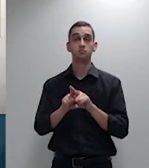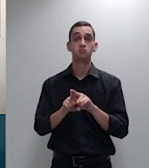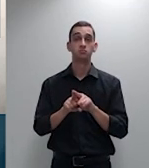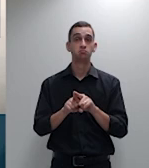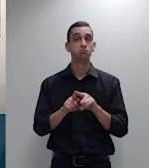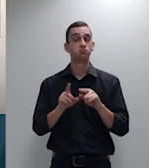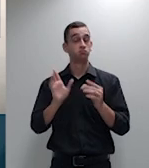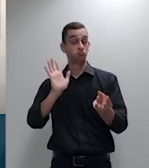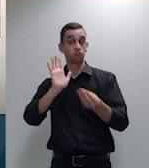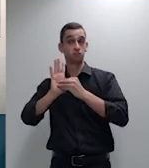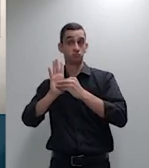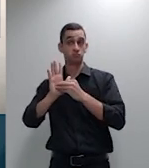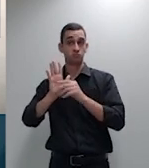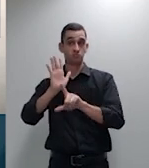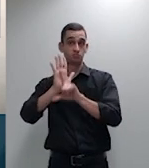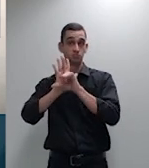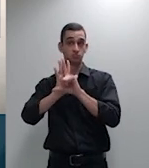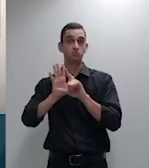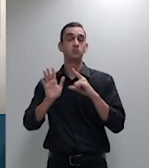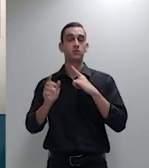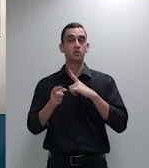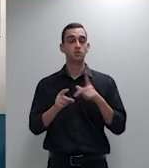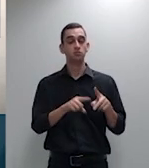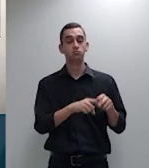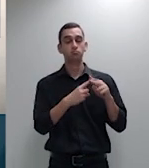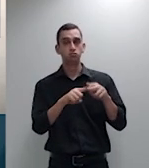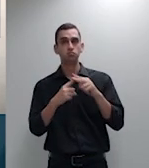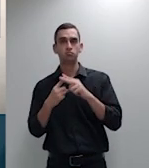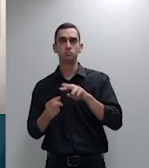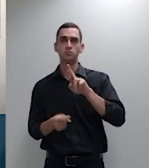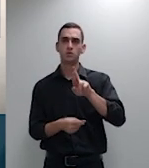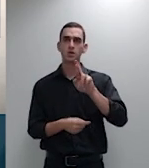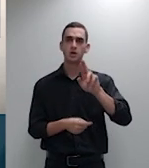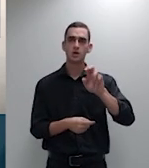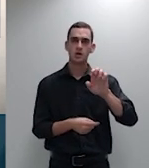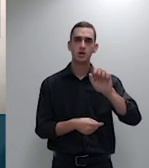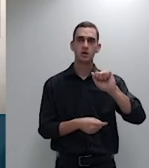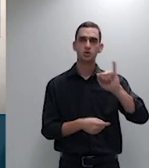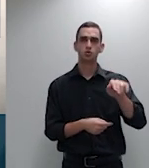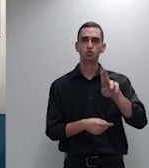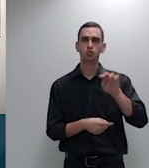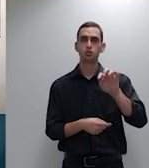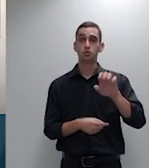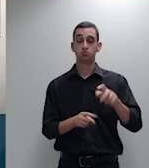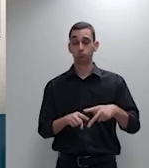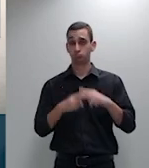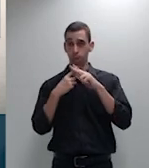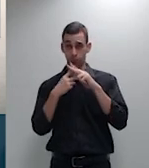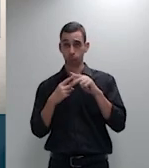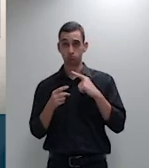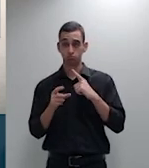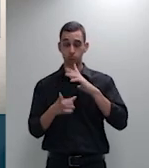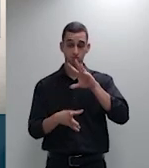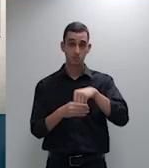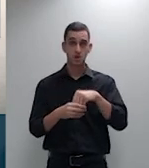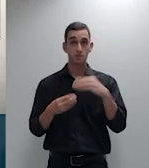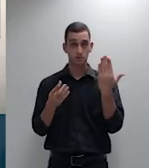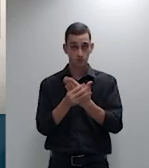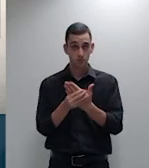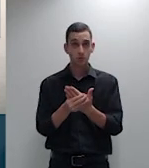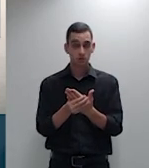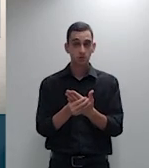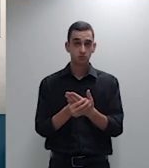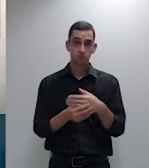cláusula de reajuste embora não seja esta questão fundamental dentro desse processo pede então o indeferimento do